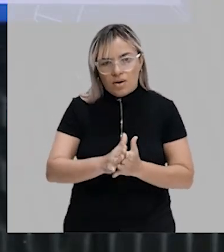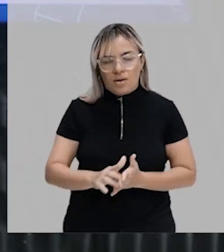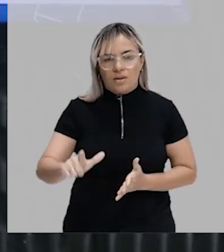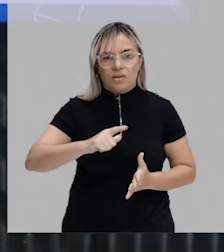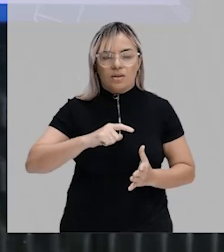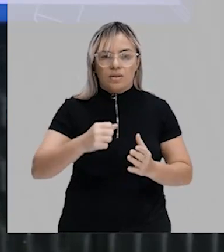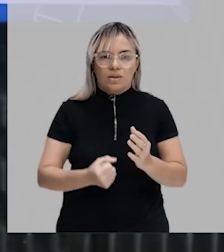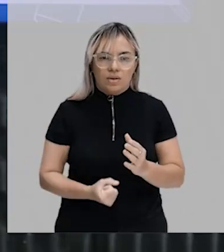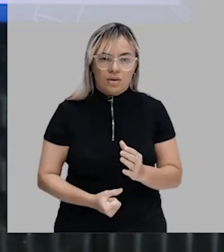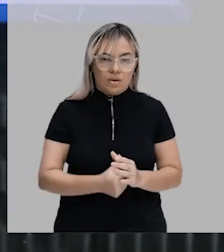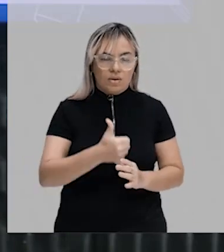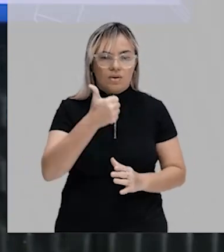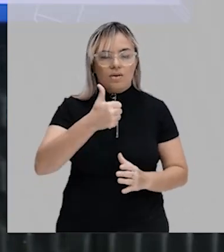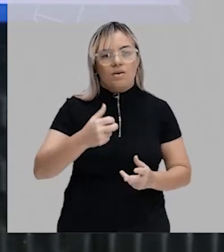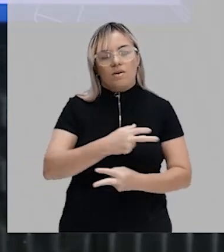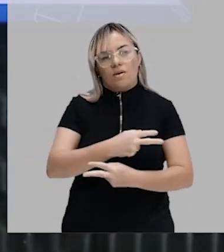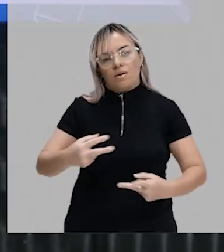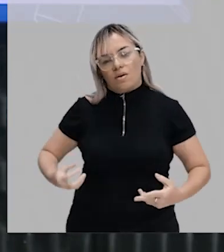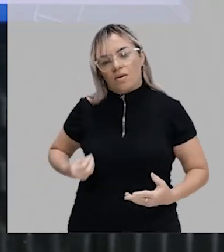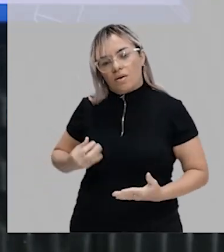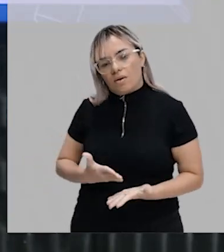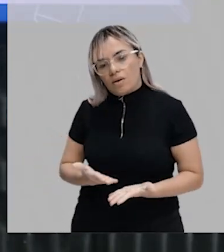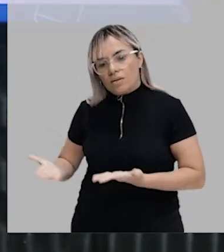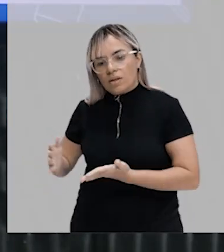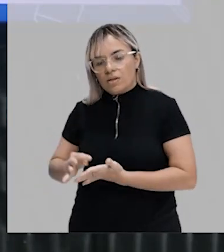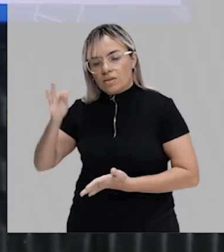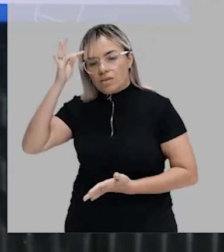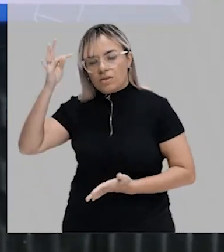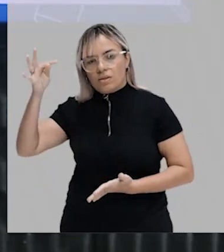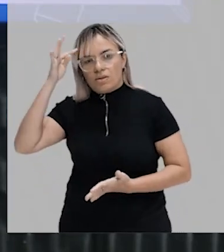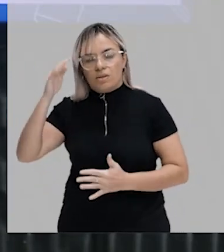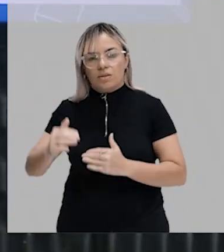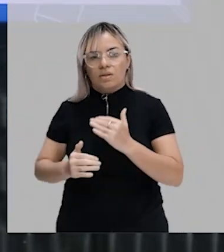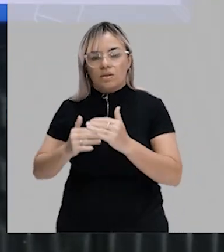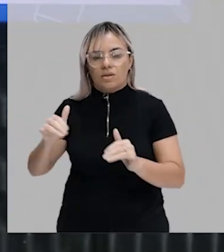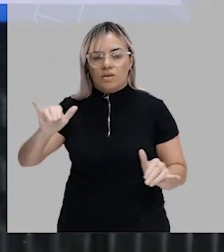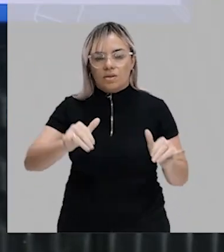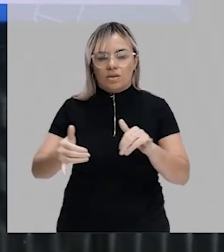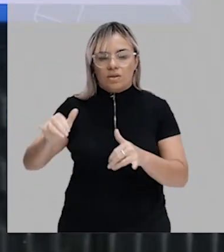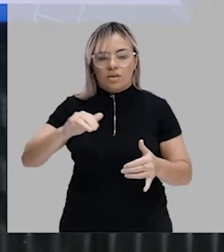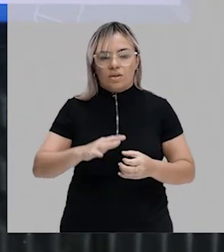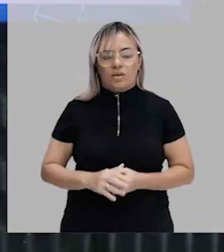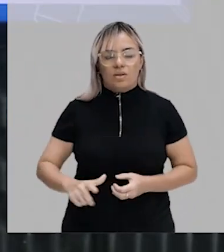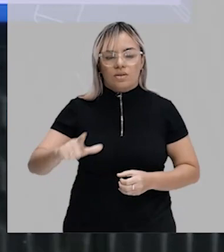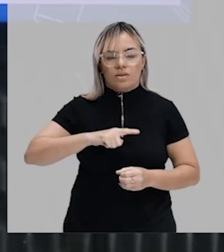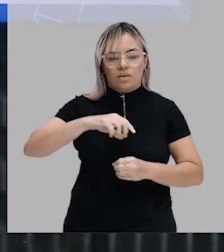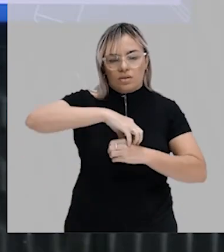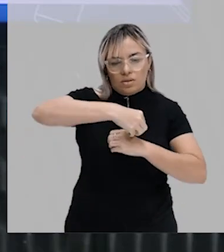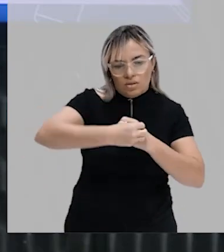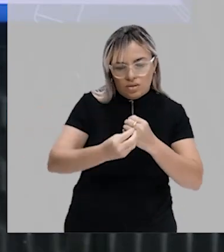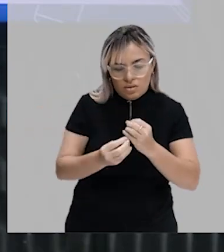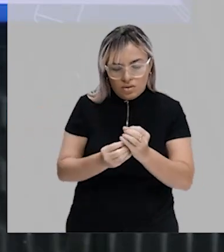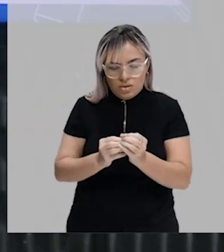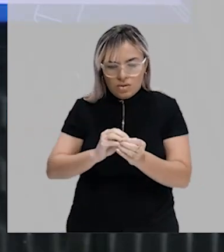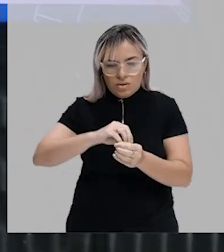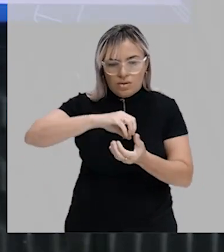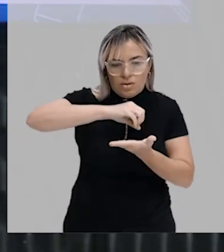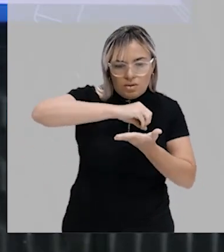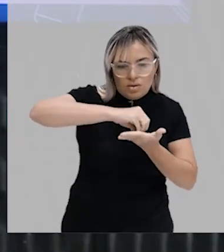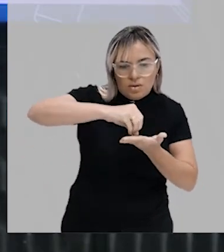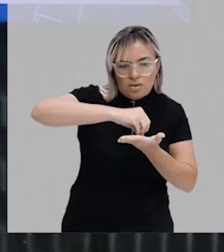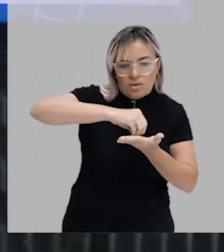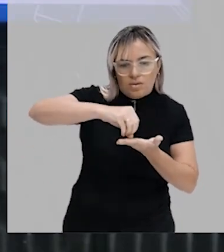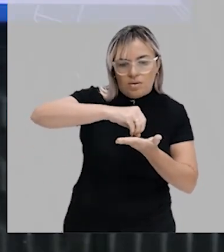essa teoria da evolução química. Então, nós tínhamos aqui moléculas orgânicas, elas eram,